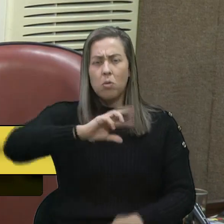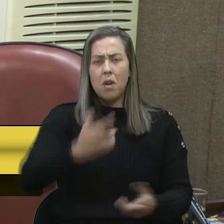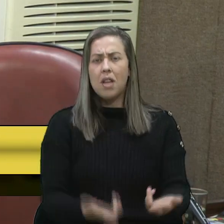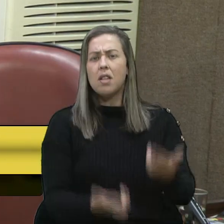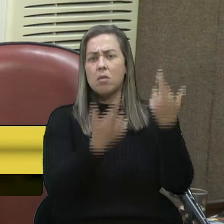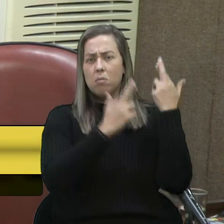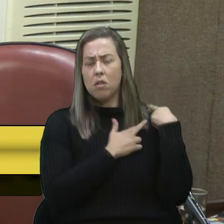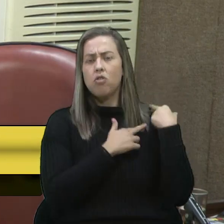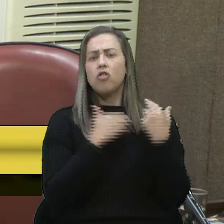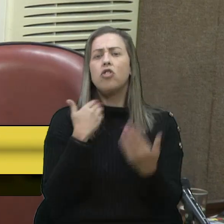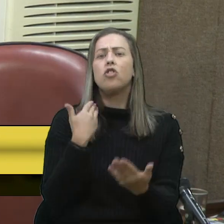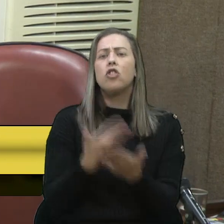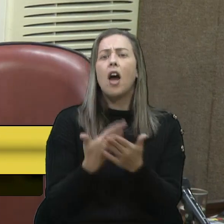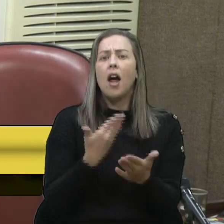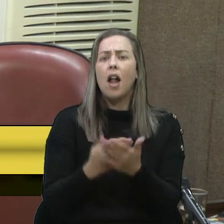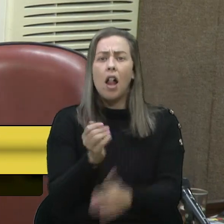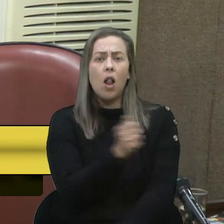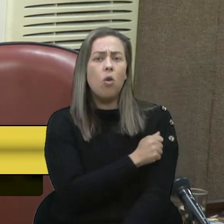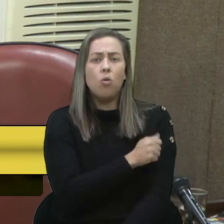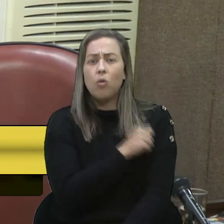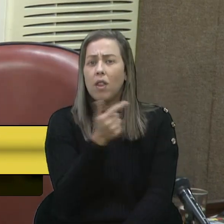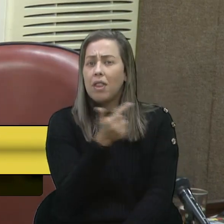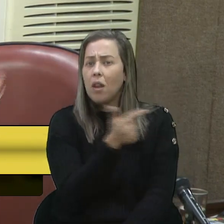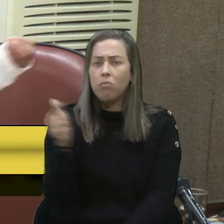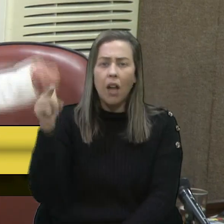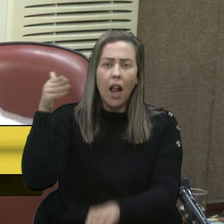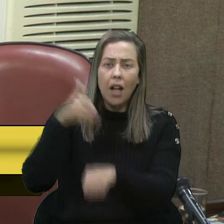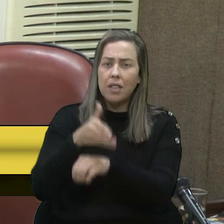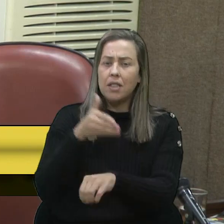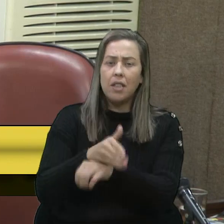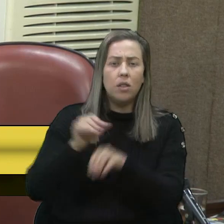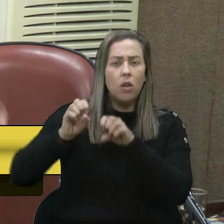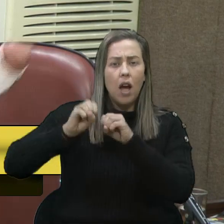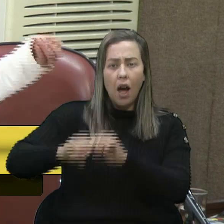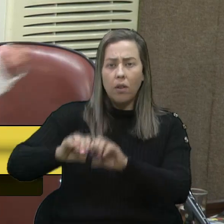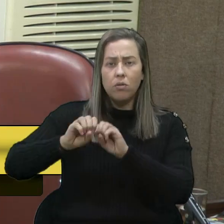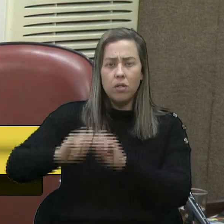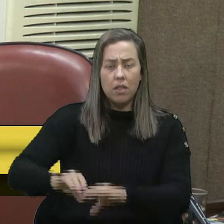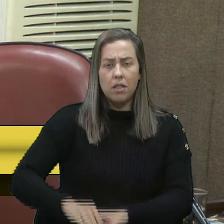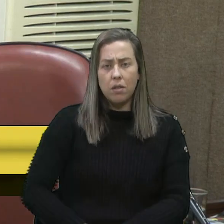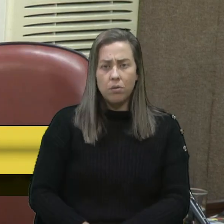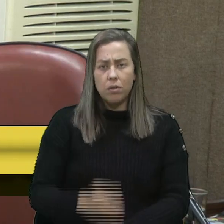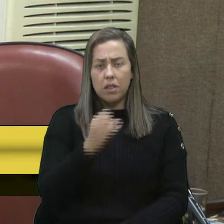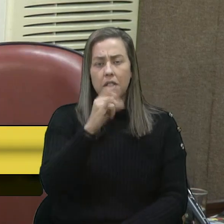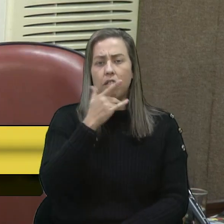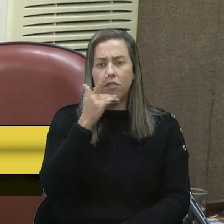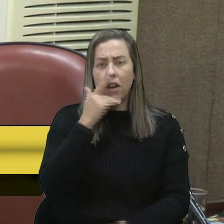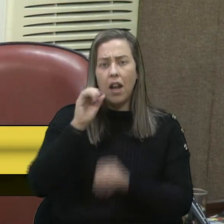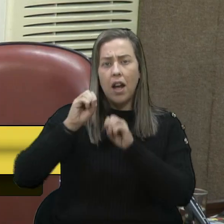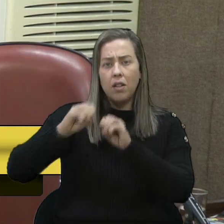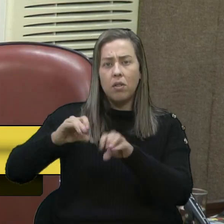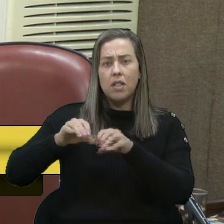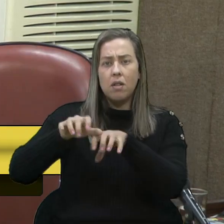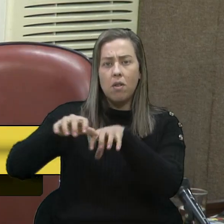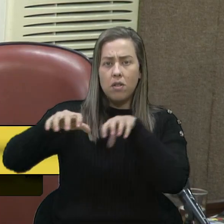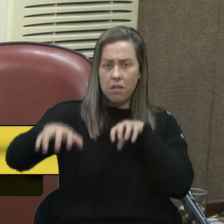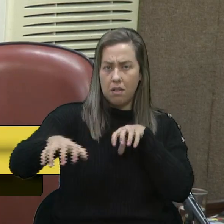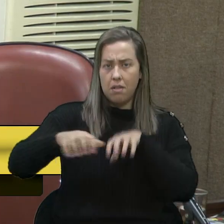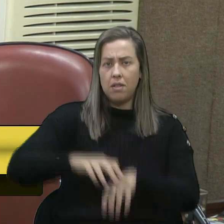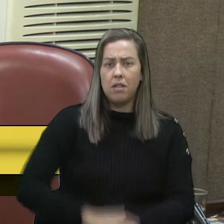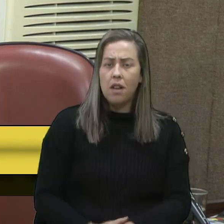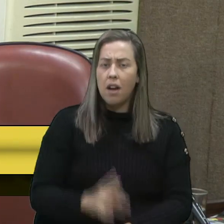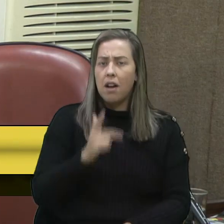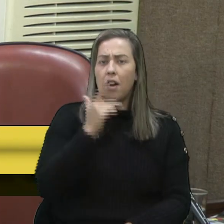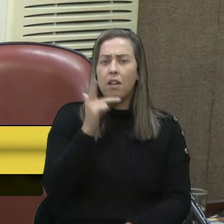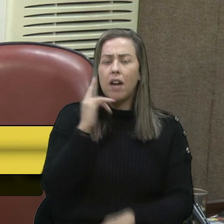de estudantes que não têm acesso à educação. Quando a gente fala da educação remota, quando a gente